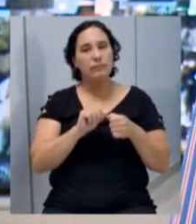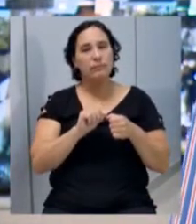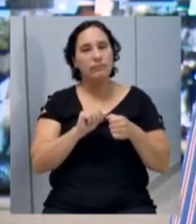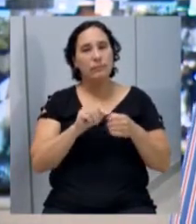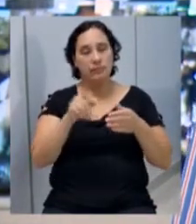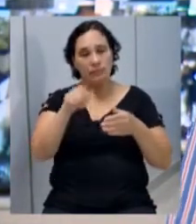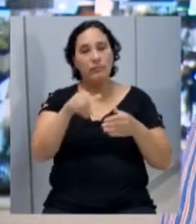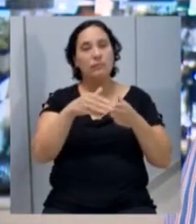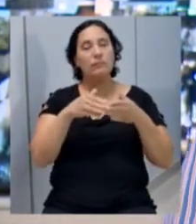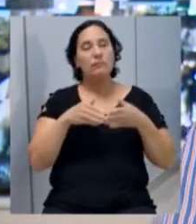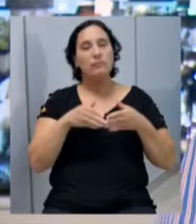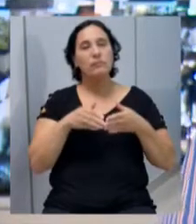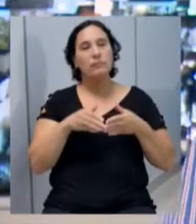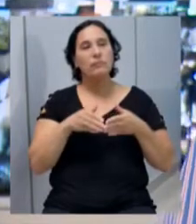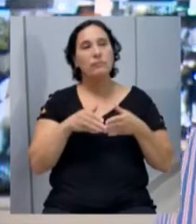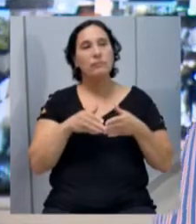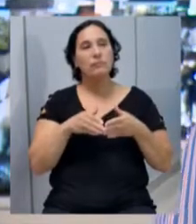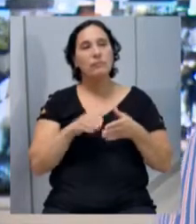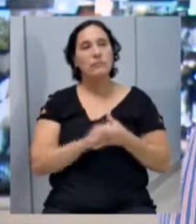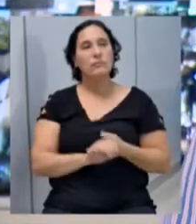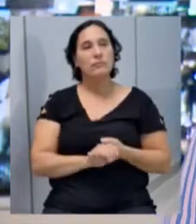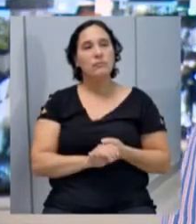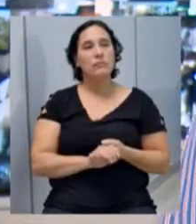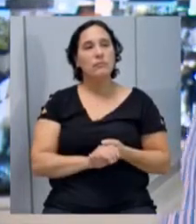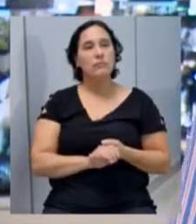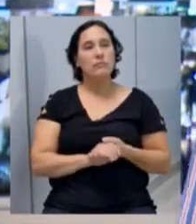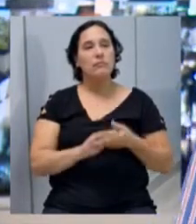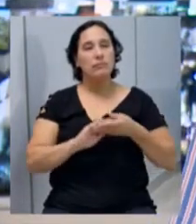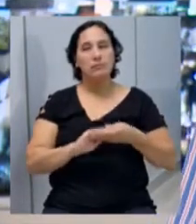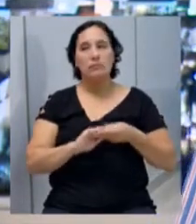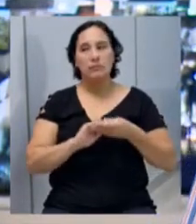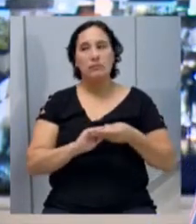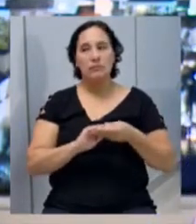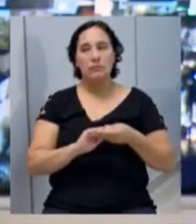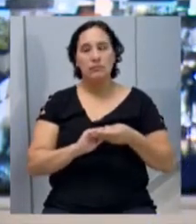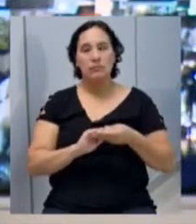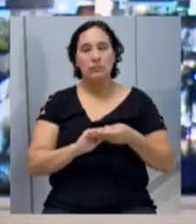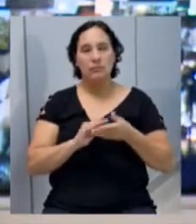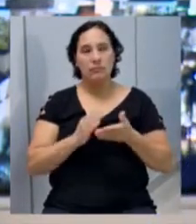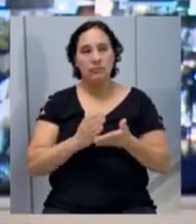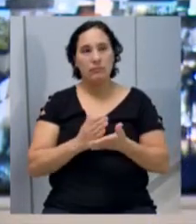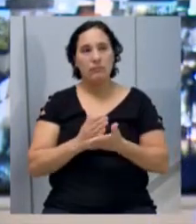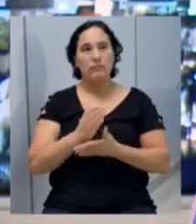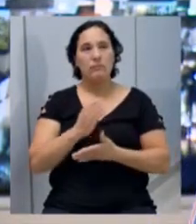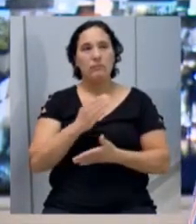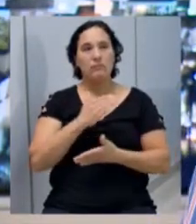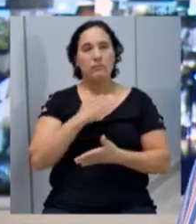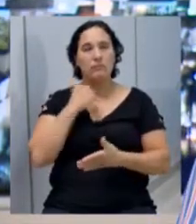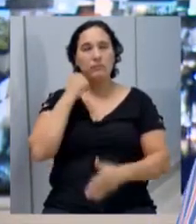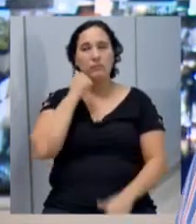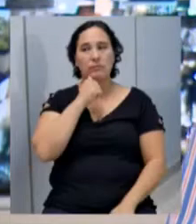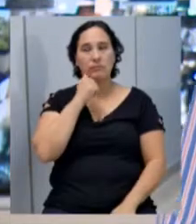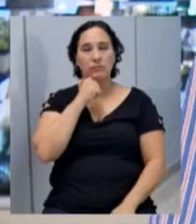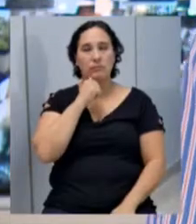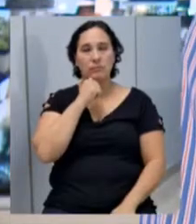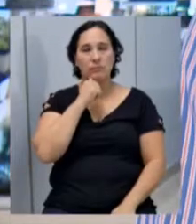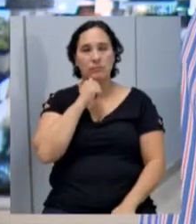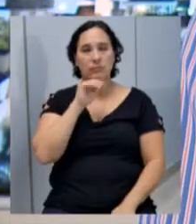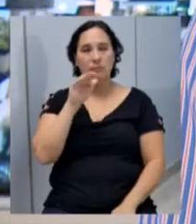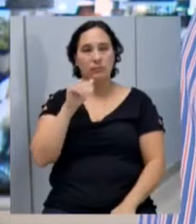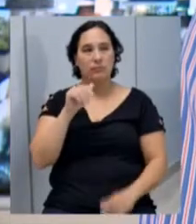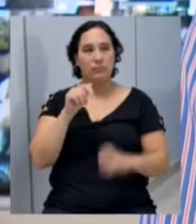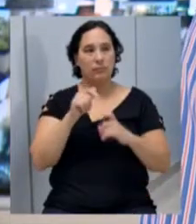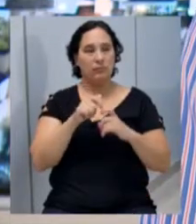essa moção de condolências, pelo passamento da senhora Gisela. Eu chamava de